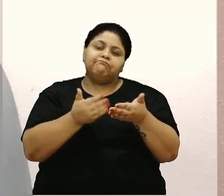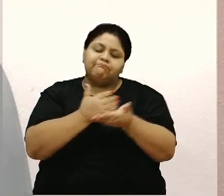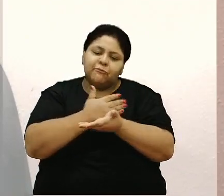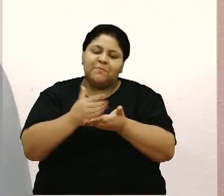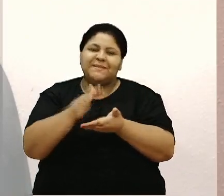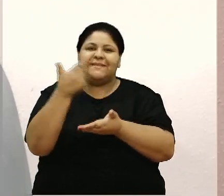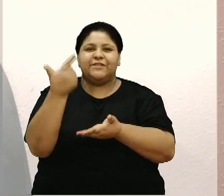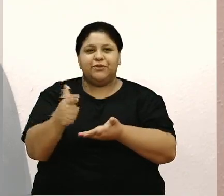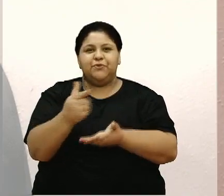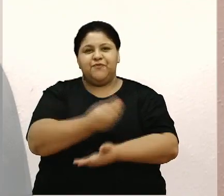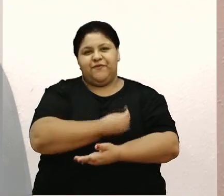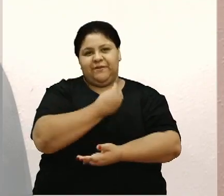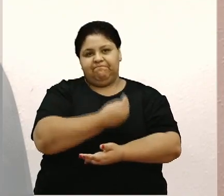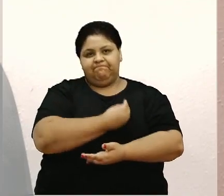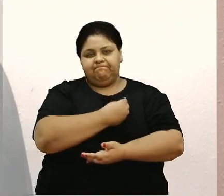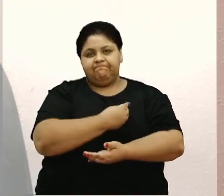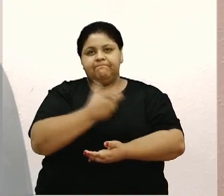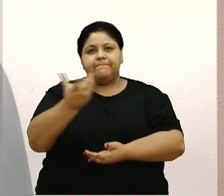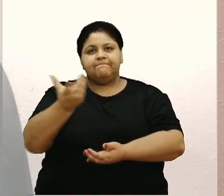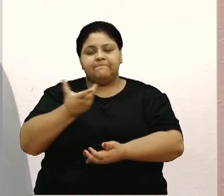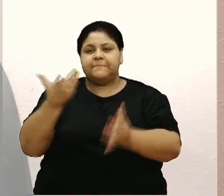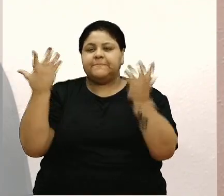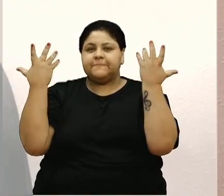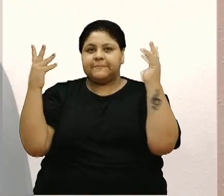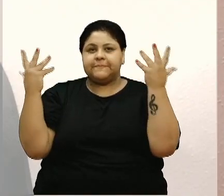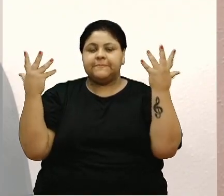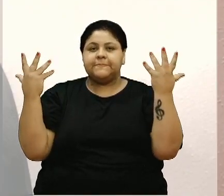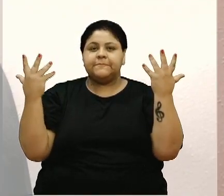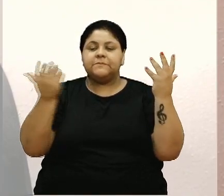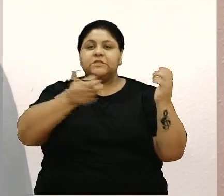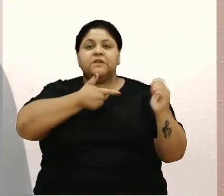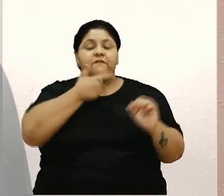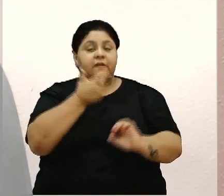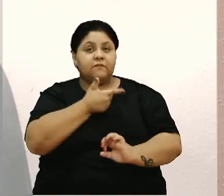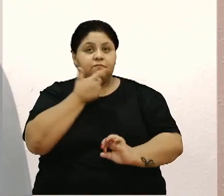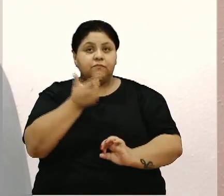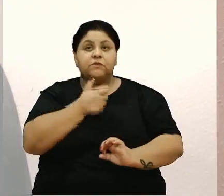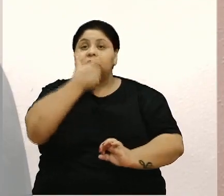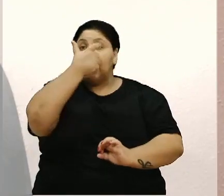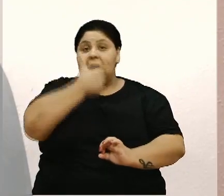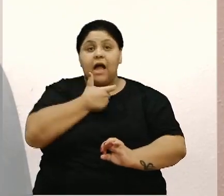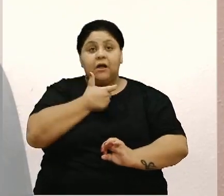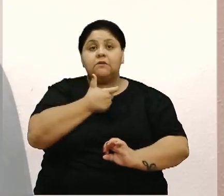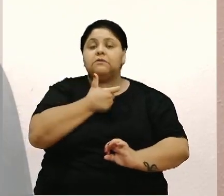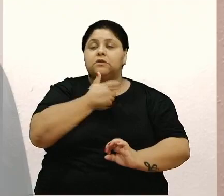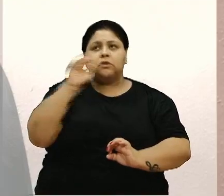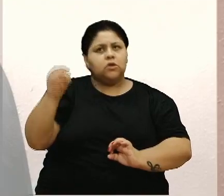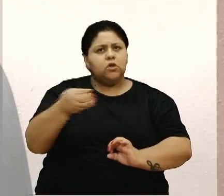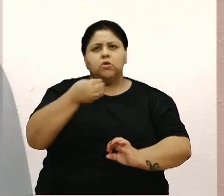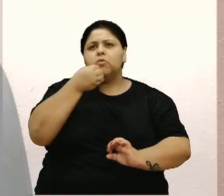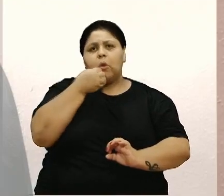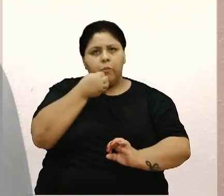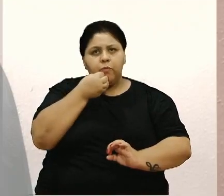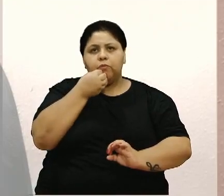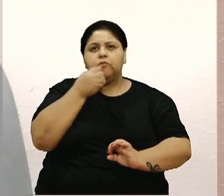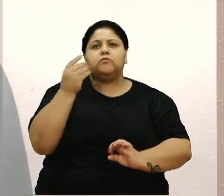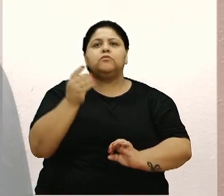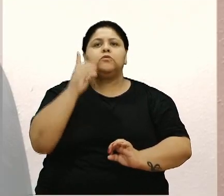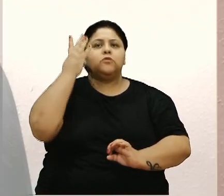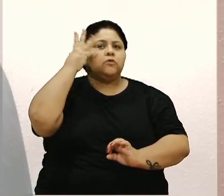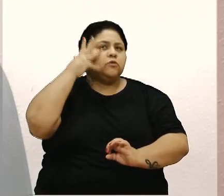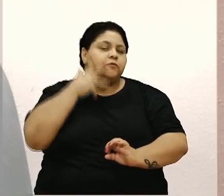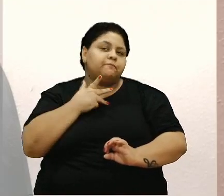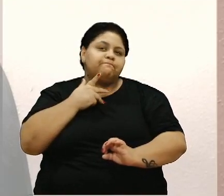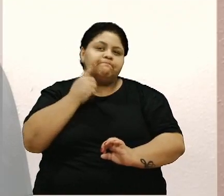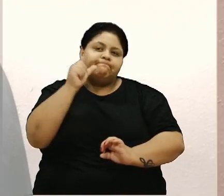sua vida. Então, queria parabenizar e dizer que acho que vai ser, com certeza, será um Dia das Mães um